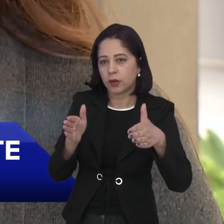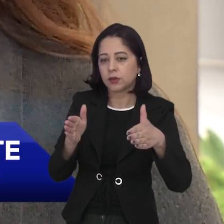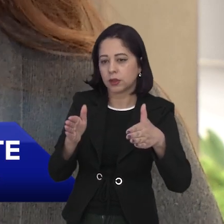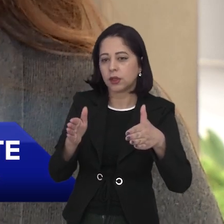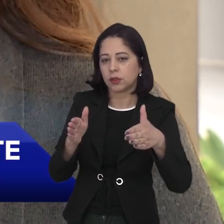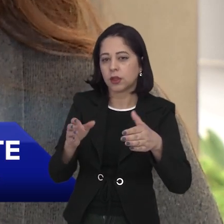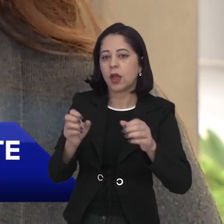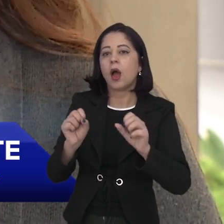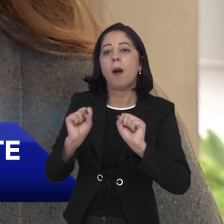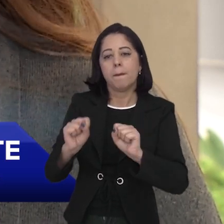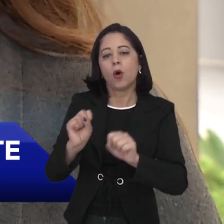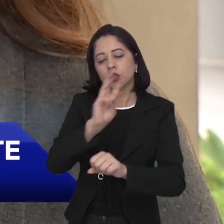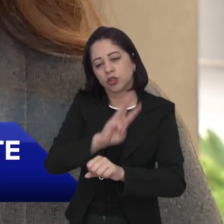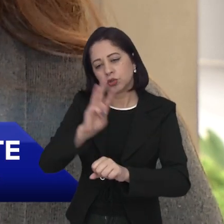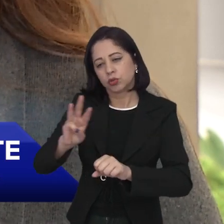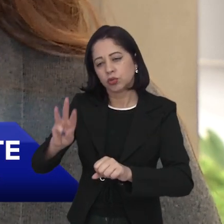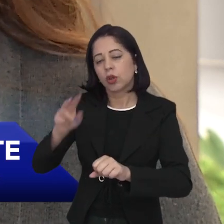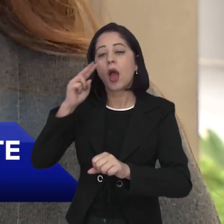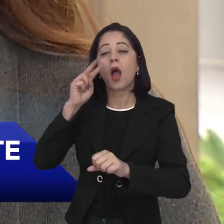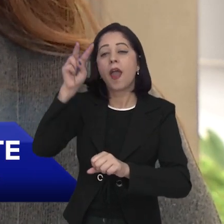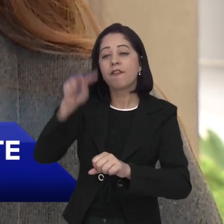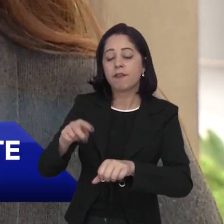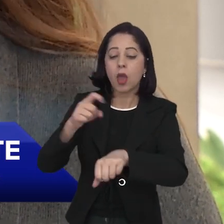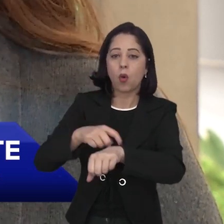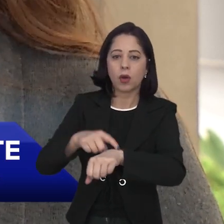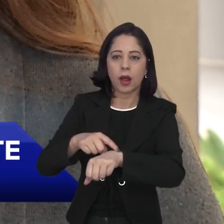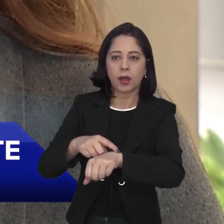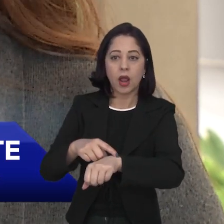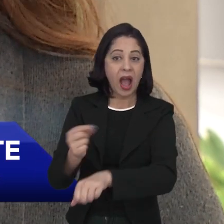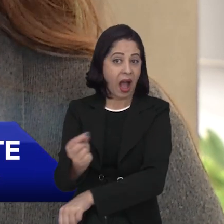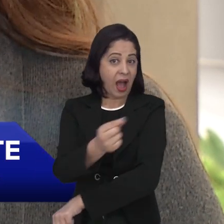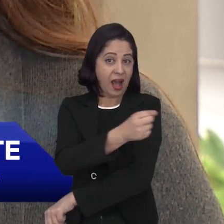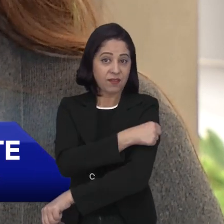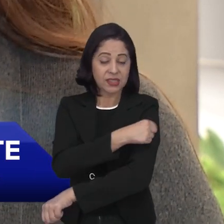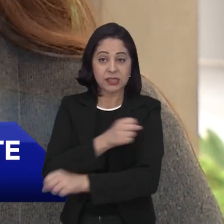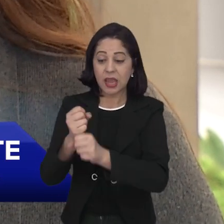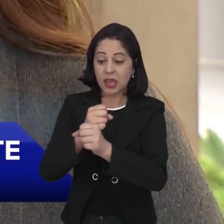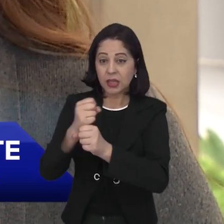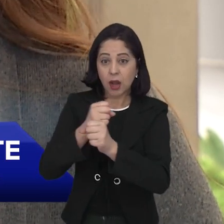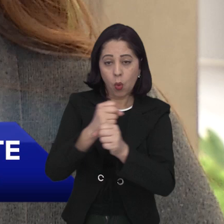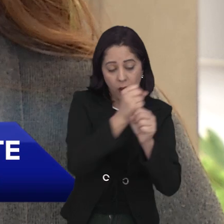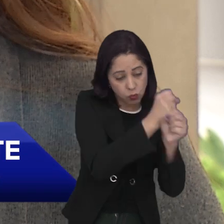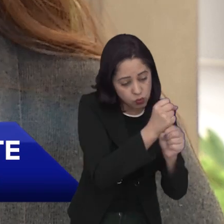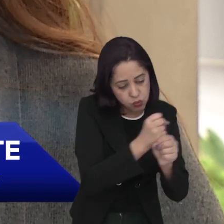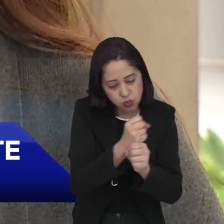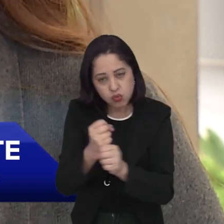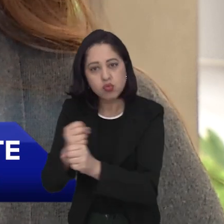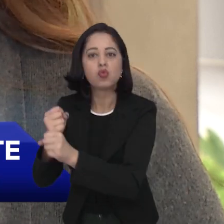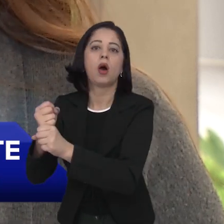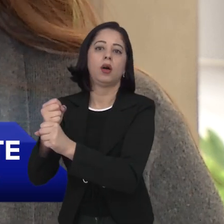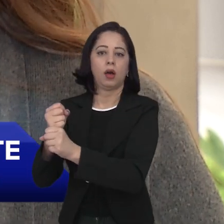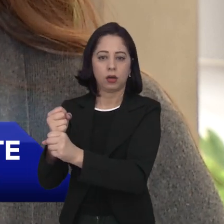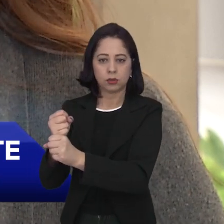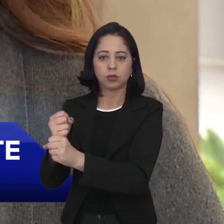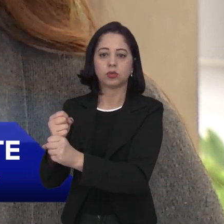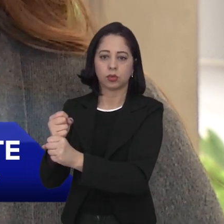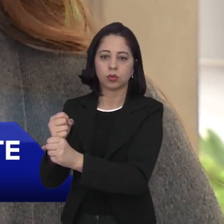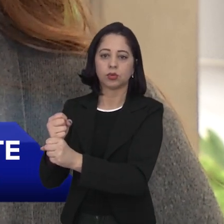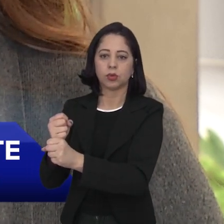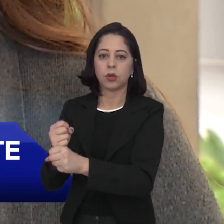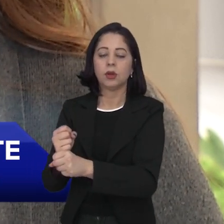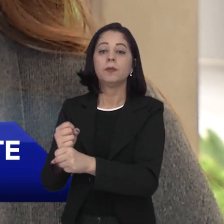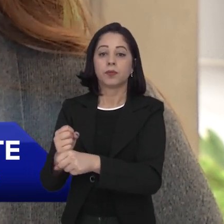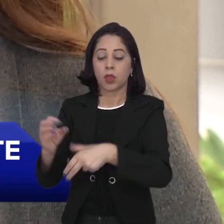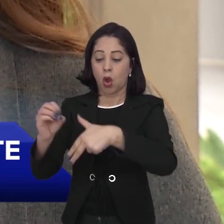visualizar lá quais unidades são, o horário de funcionamento. E está disponível o ano inteiro. A gente começou a campanha de intensificação da